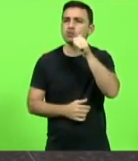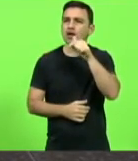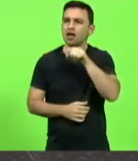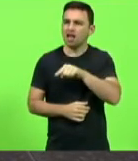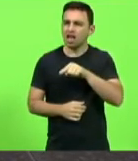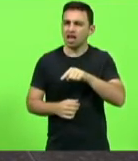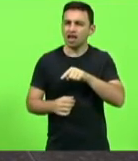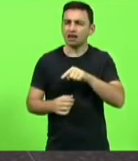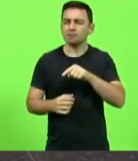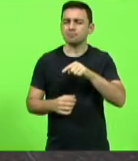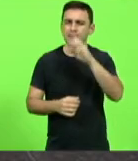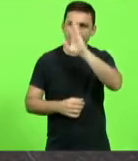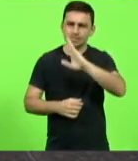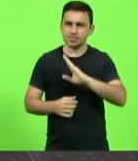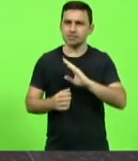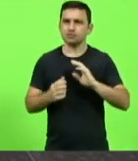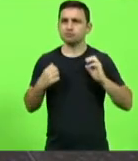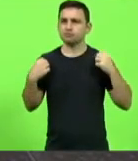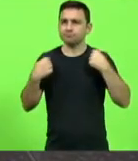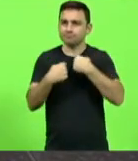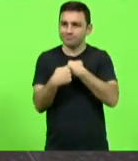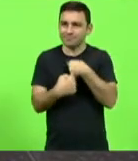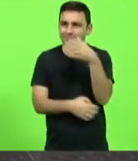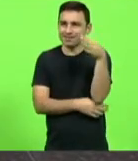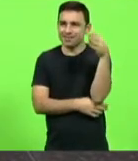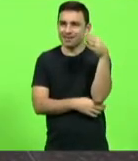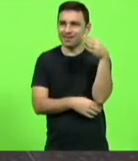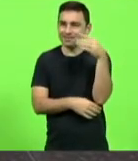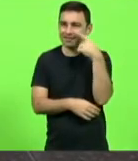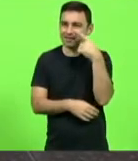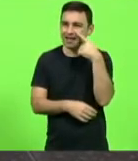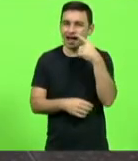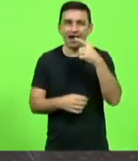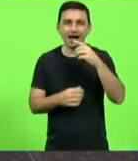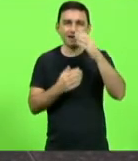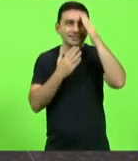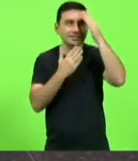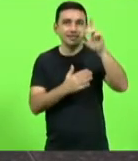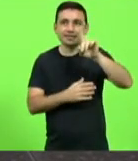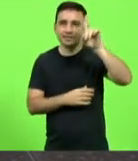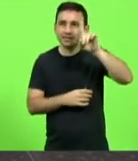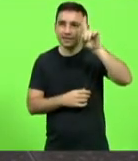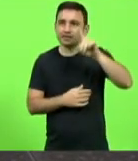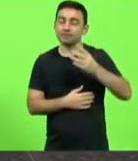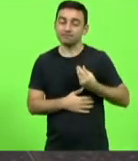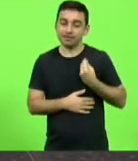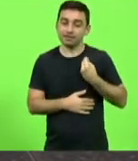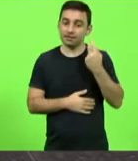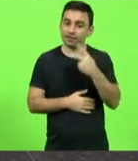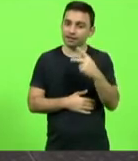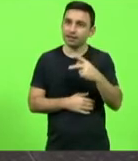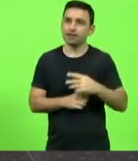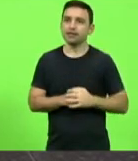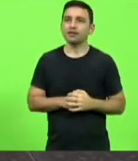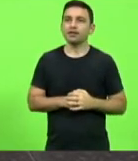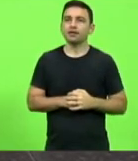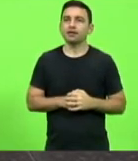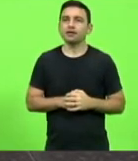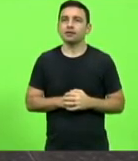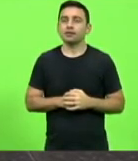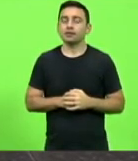na bandeira do Brasil ver que ela agradeceu a Deus pelo que está acontecendo na vida dela o que é uma pessoa